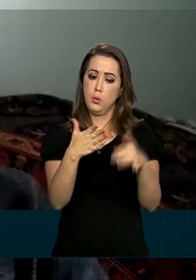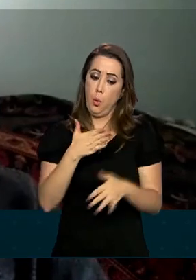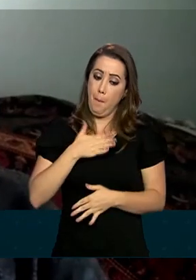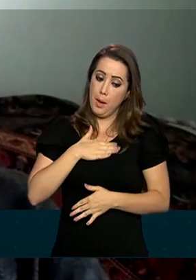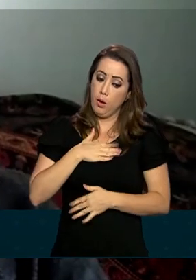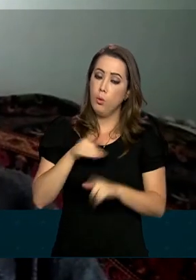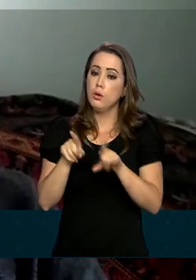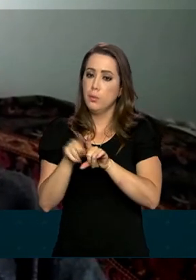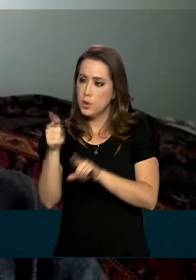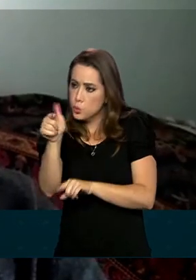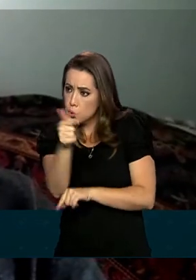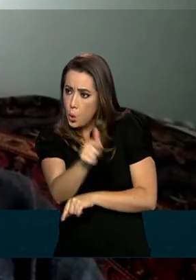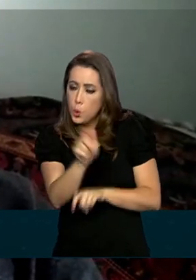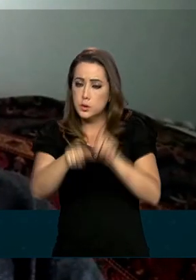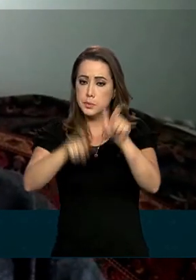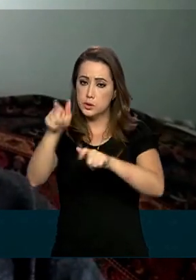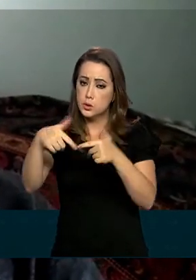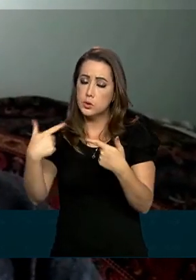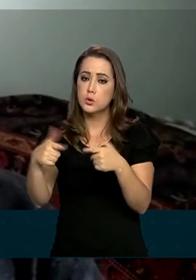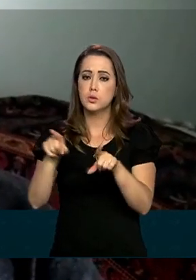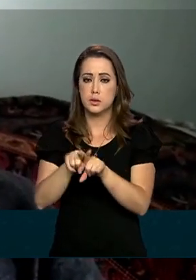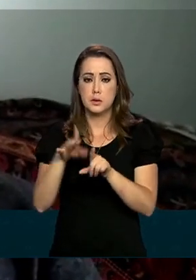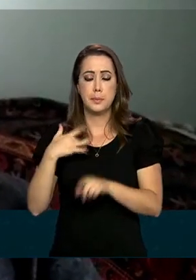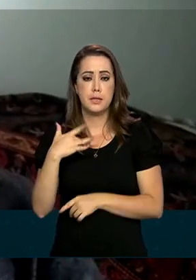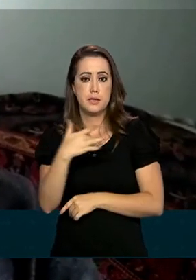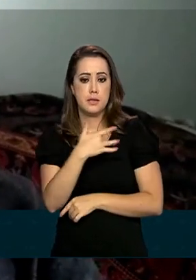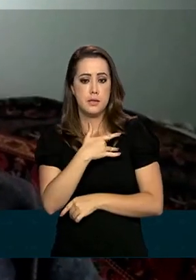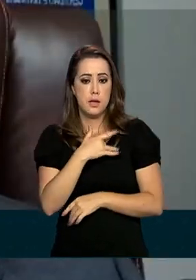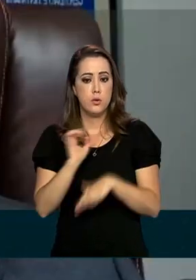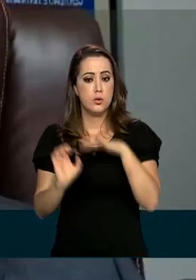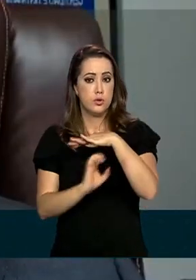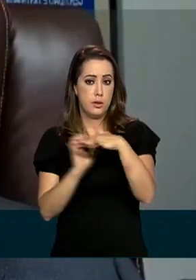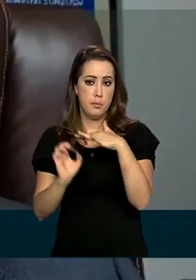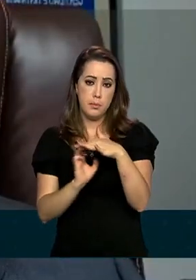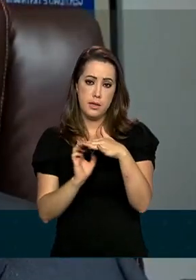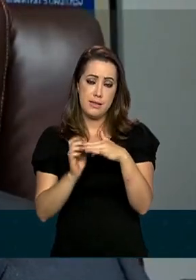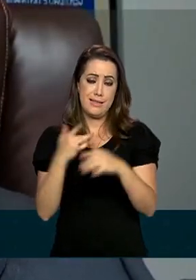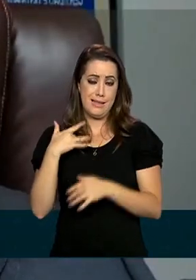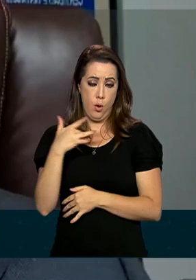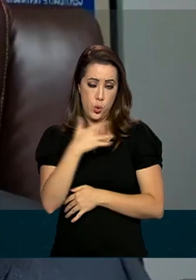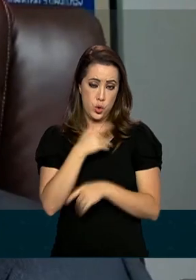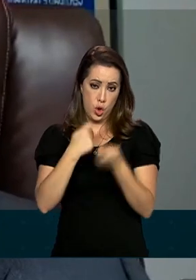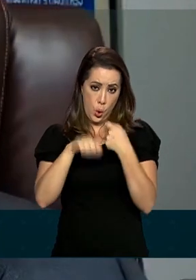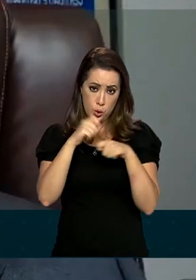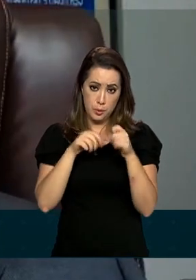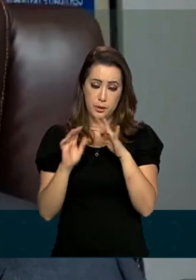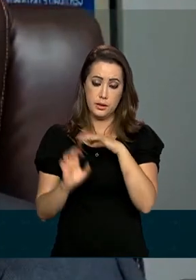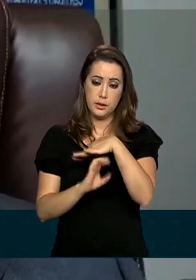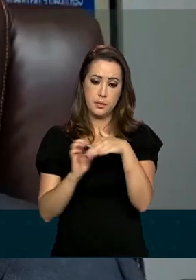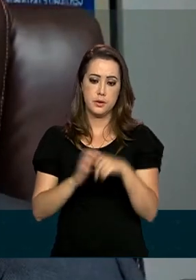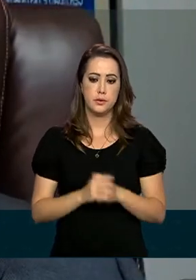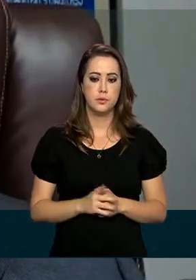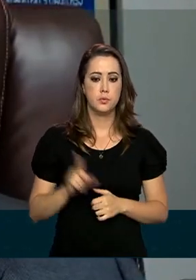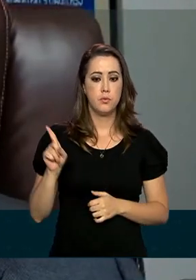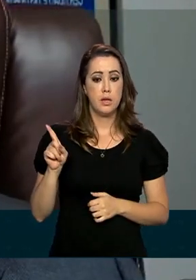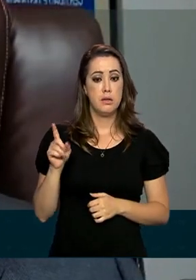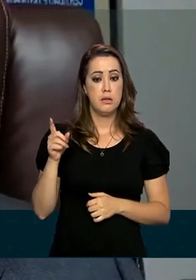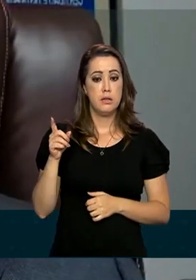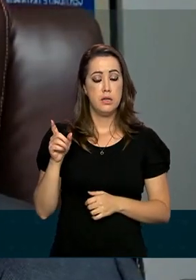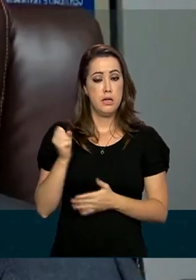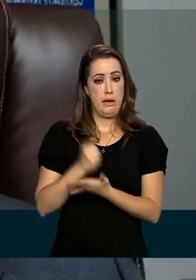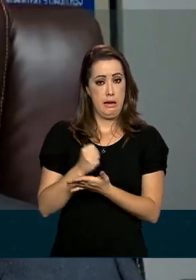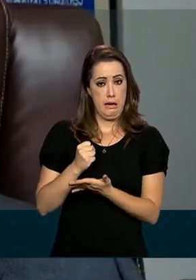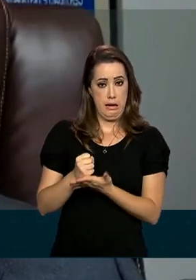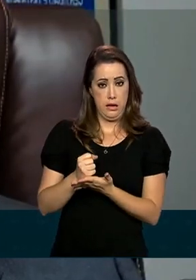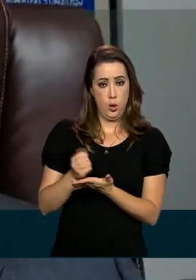meu emprego, mas também como a saúde financeira da empresa. No cartório onde Valdo é tabelião, 44 empregados